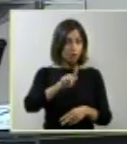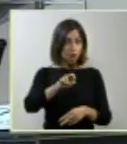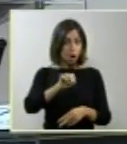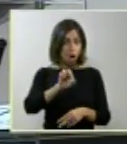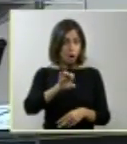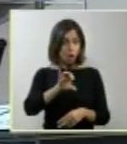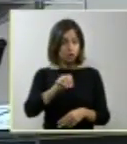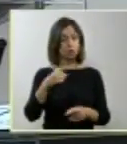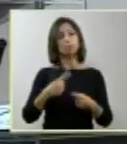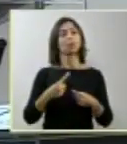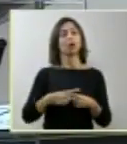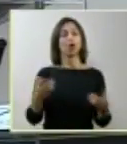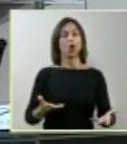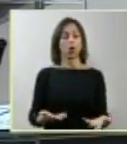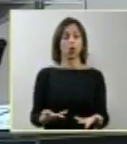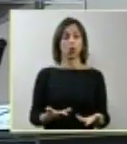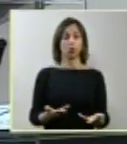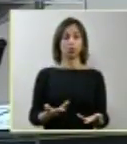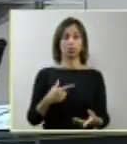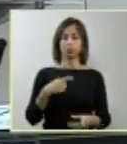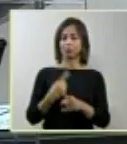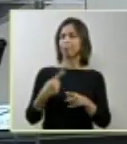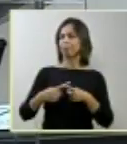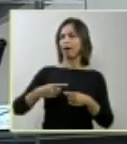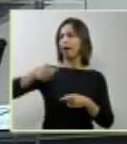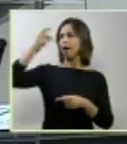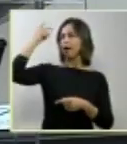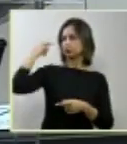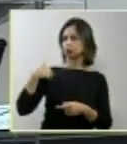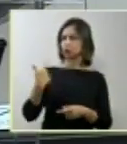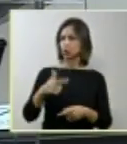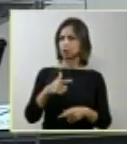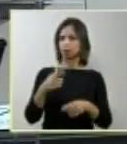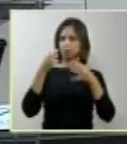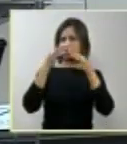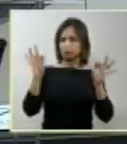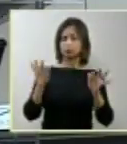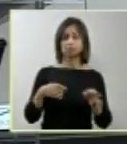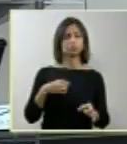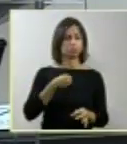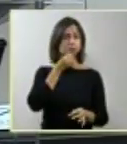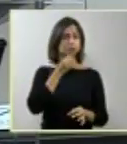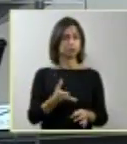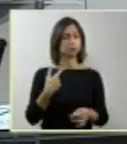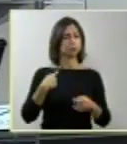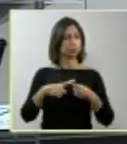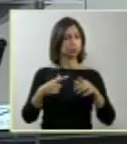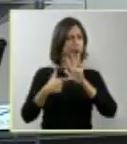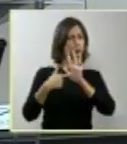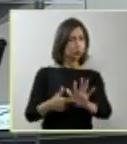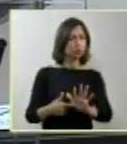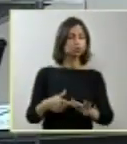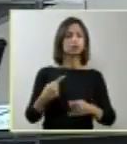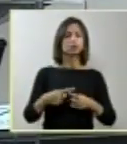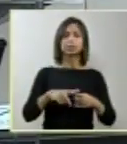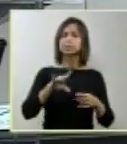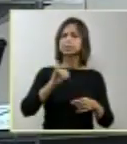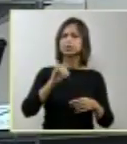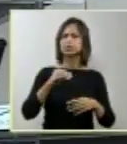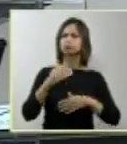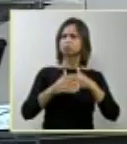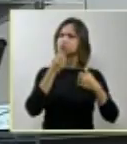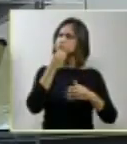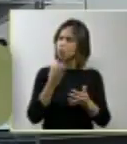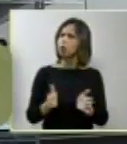ciência modernamente oferece, que não tinha antigamente, é verdade, não tinha, e é bom que isso aconteça, e como é bom que a ciência evolua, como está